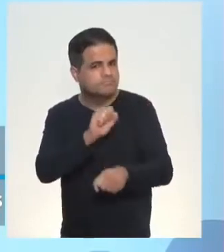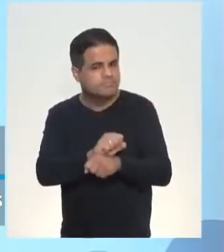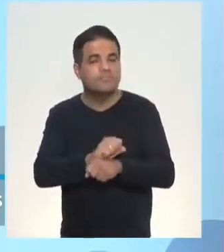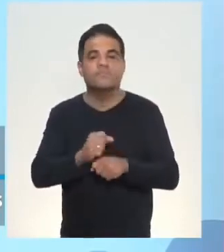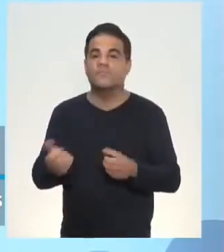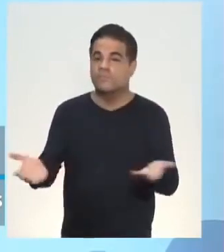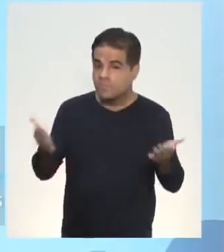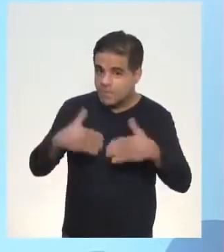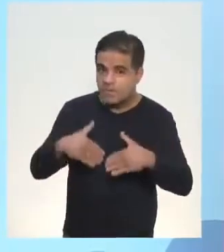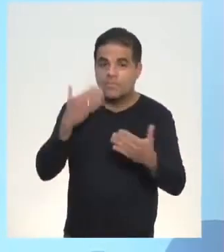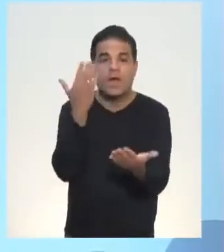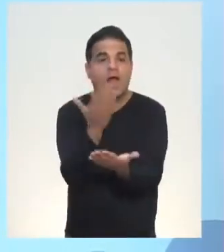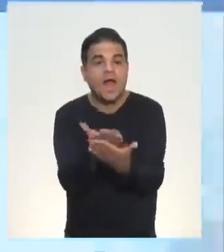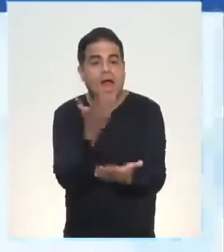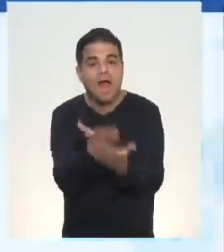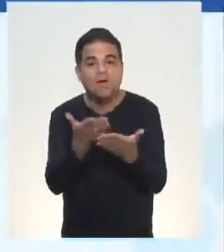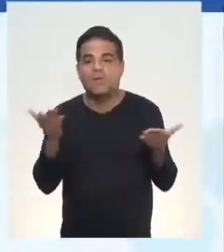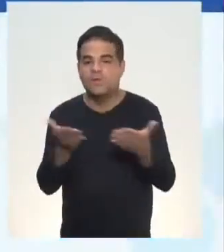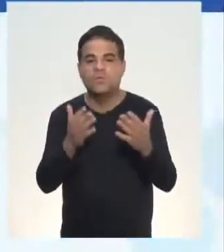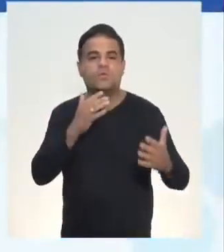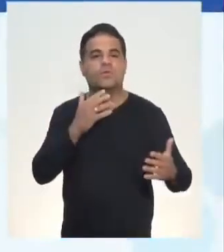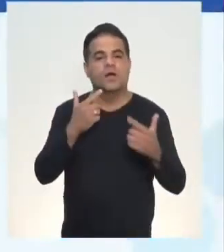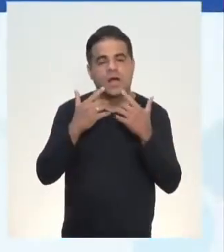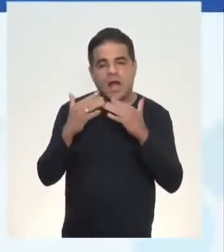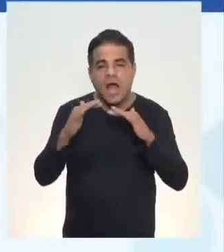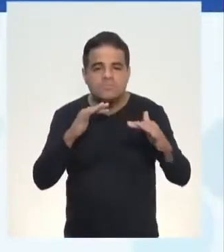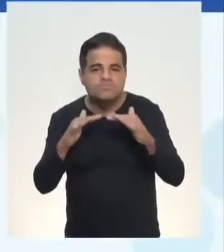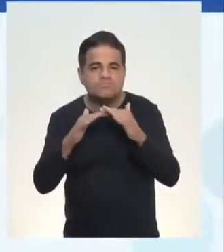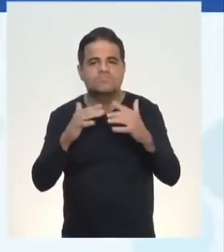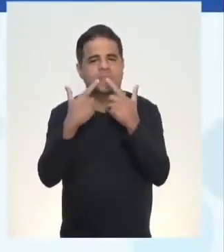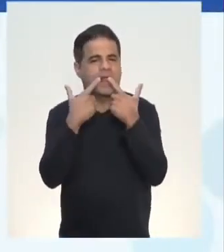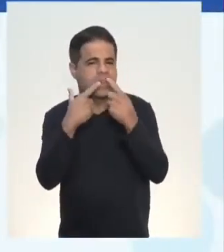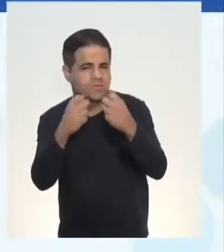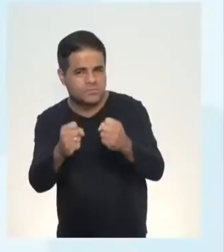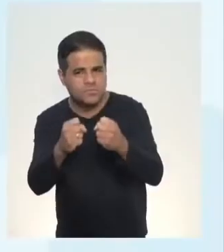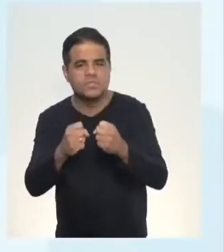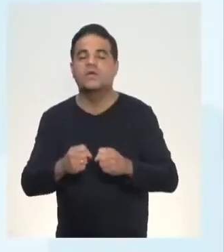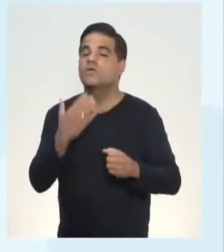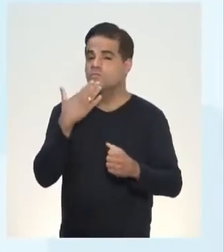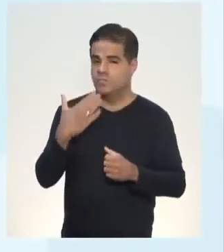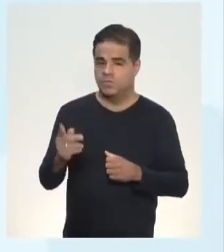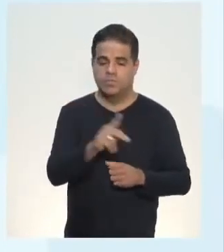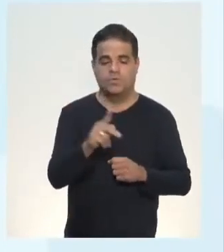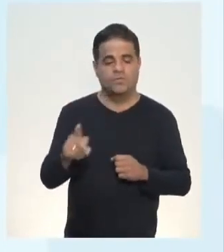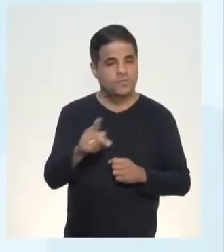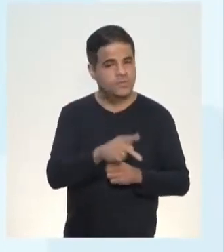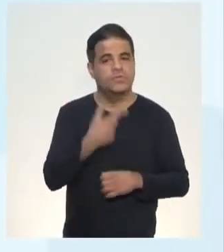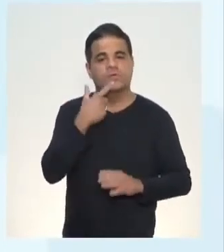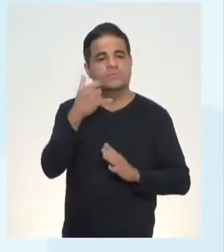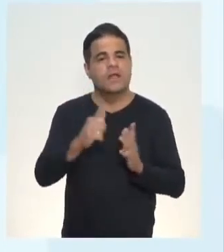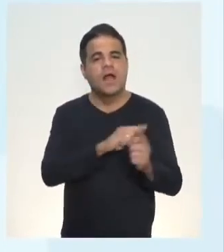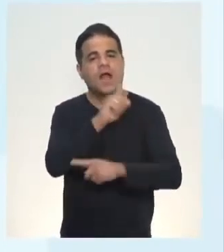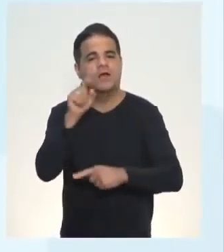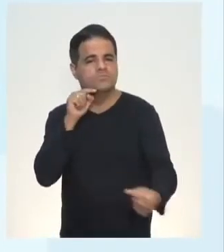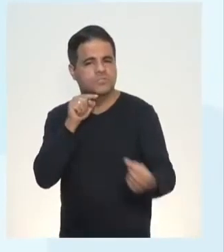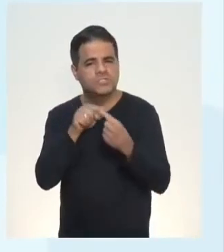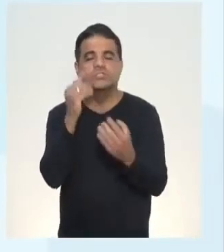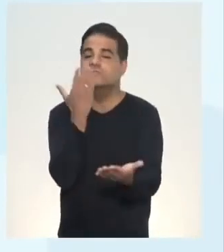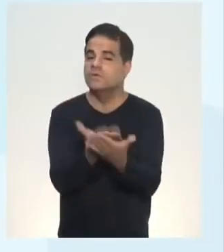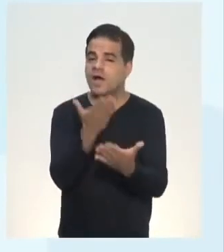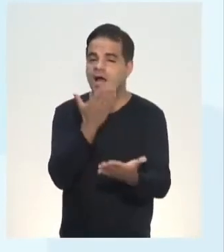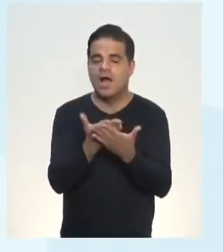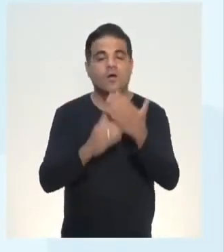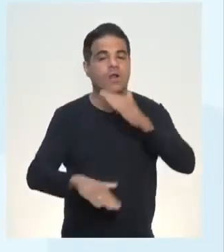Então, vamos à aula de hoje, as articulações linguísticas. E eu vou pedir para o professor Mauro falar aí o objetivo da aula e a